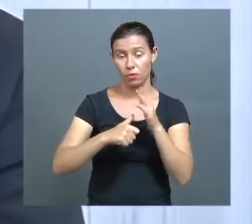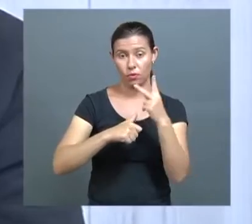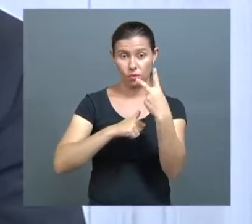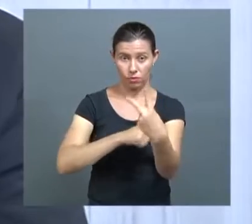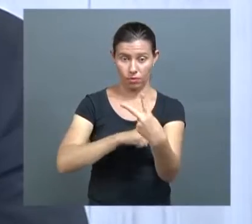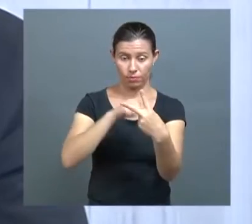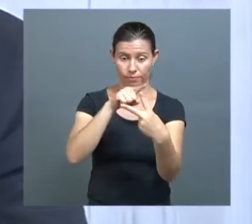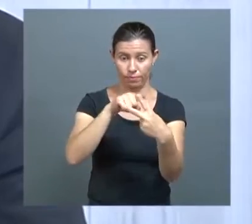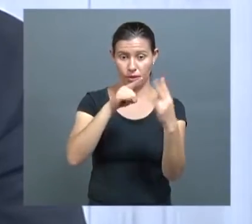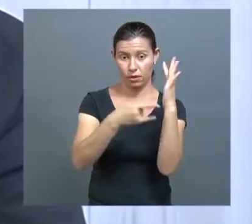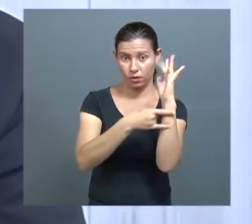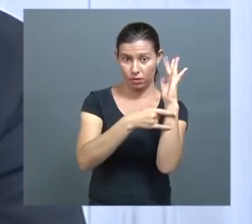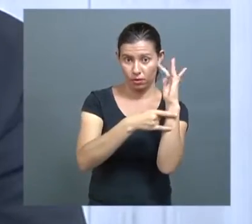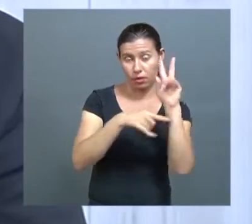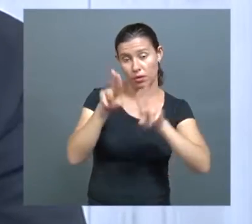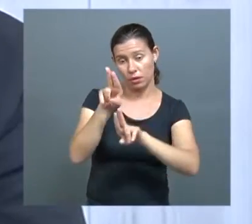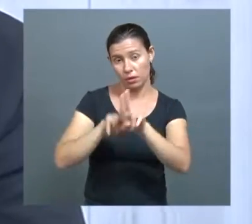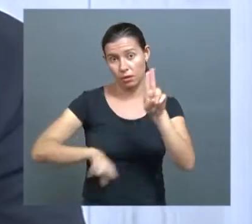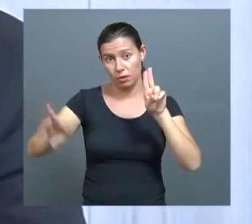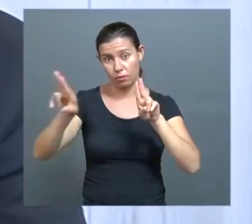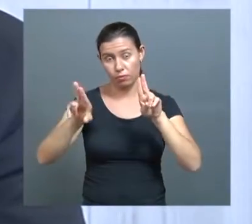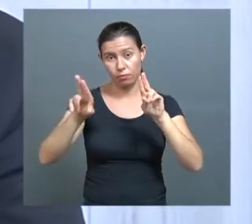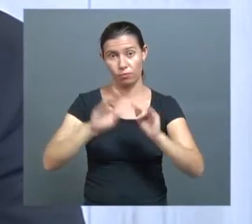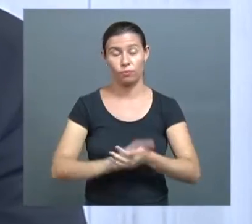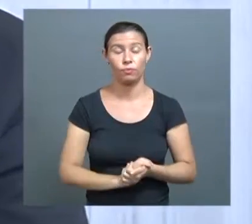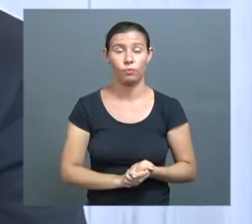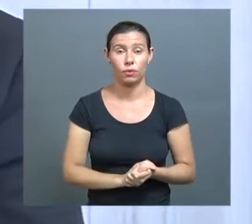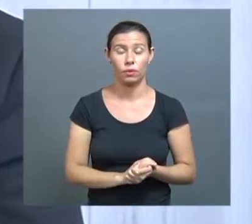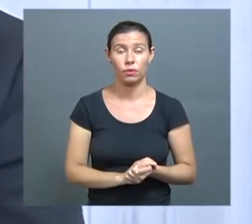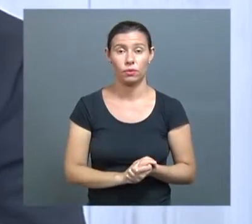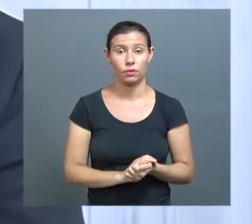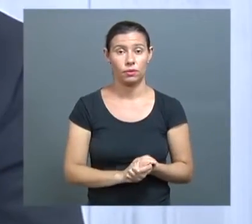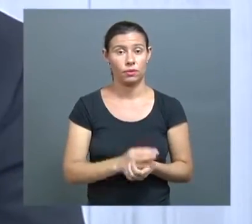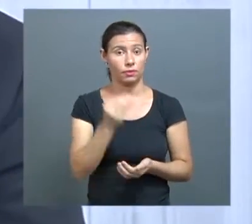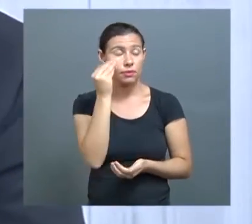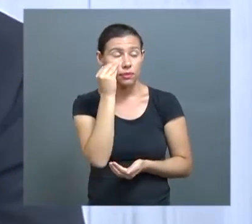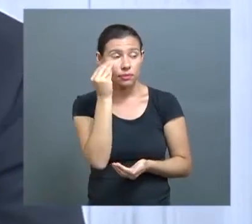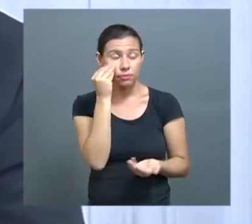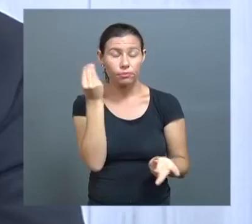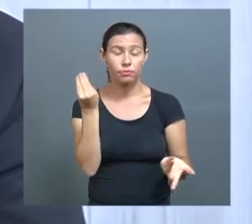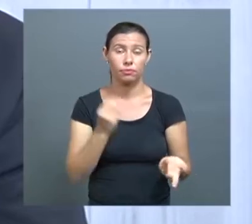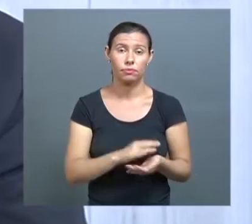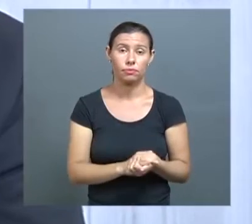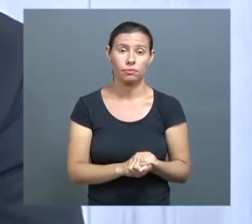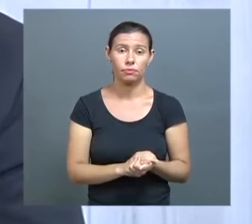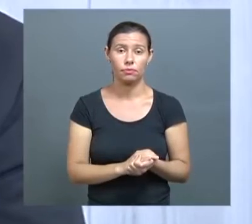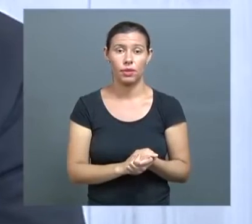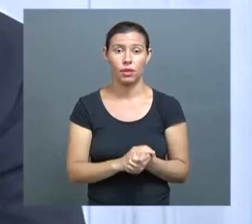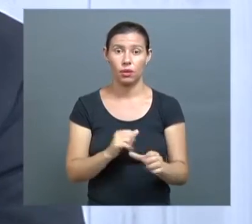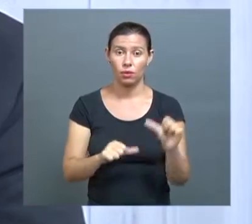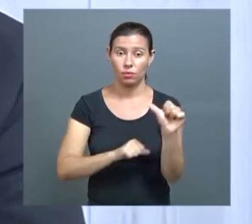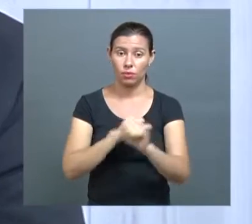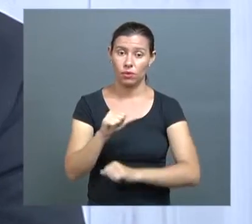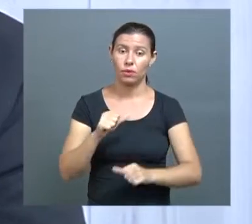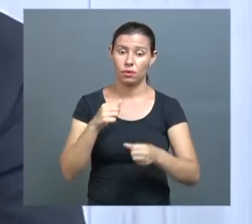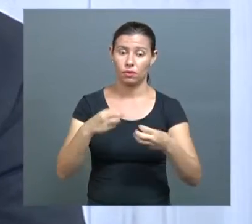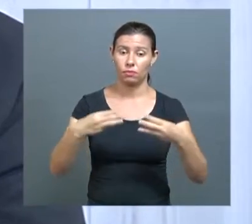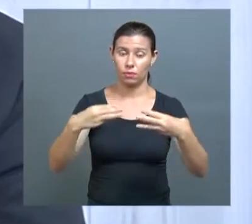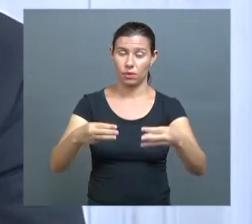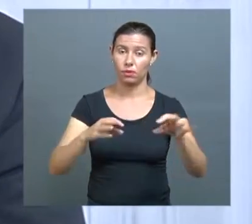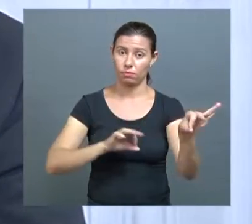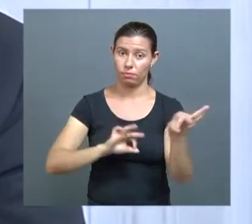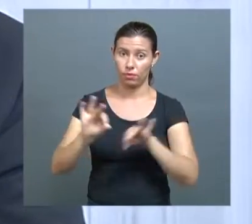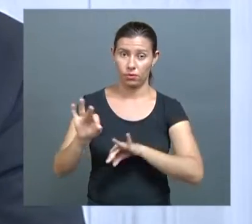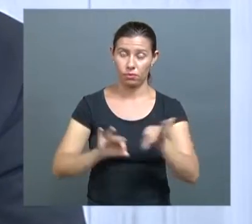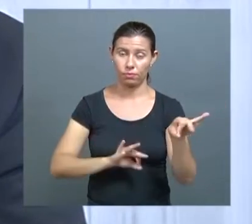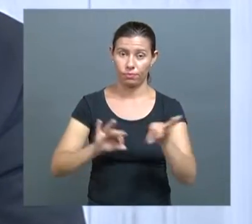com a reitora da Universidade Federal de Minas Gerais, no sentido de tentar uma reconsideração dessa decisão. Porque, de